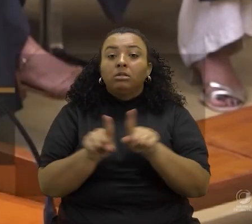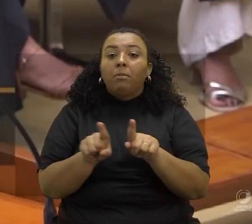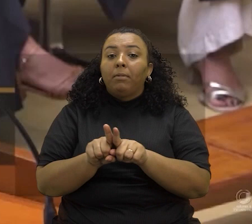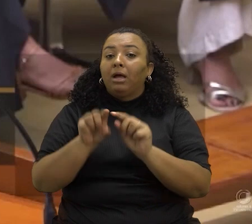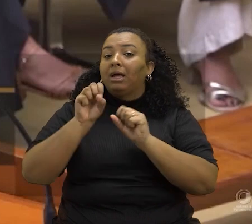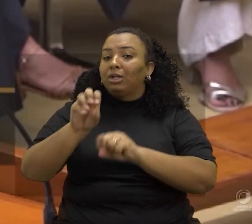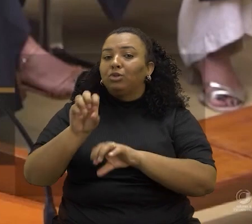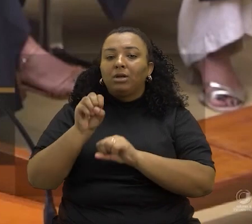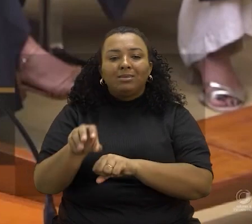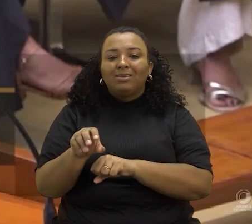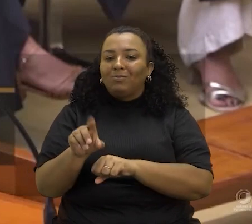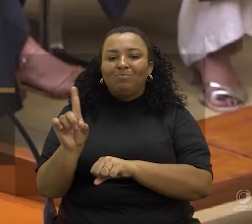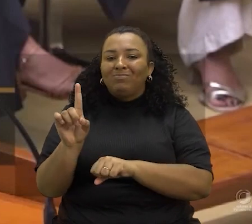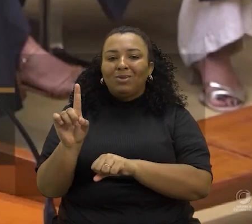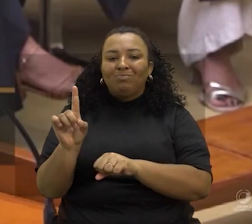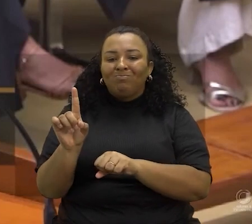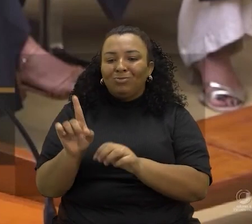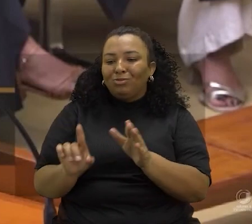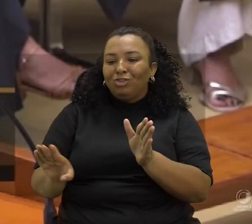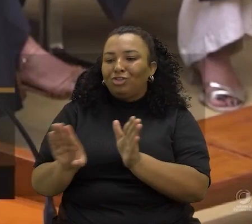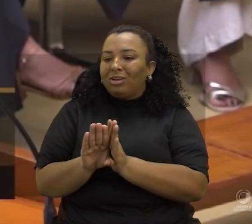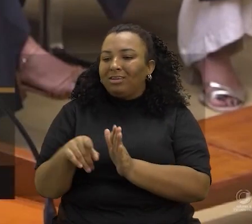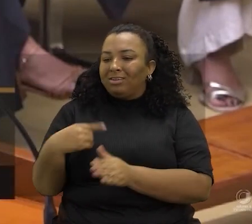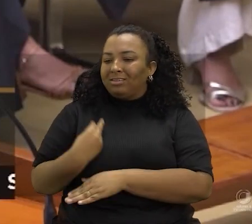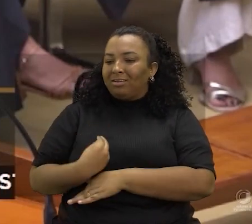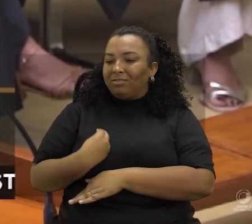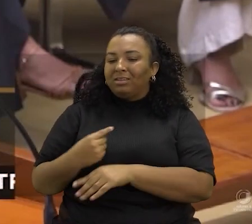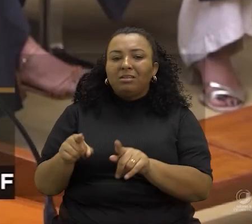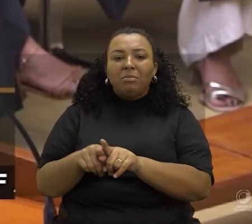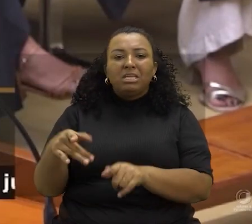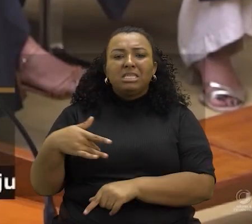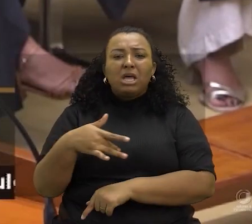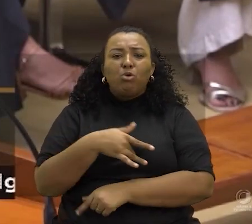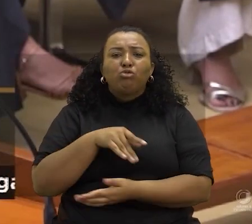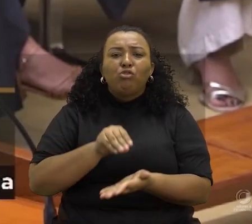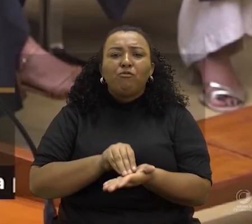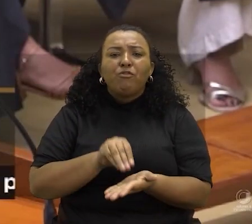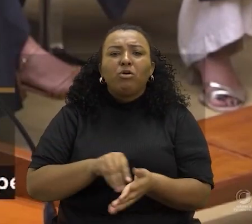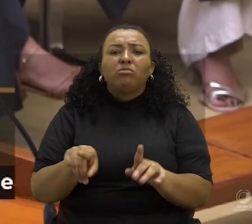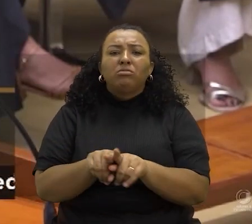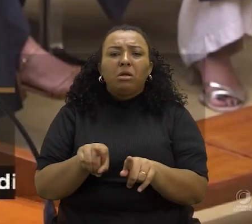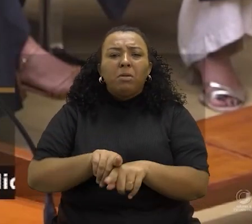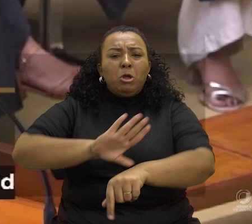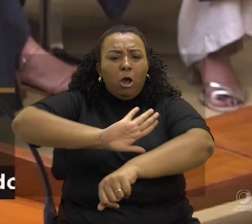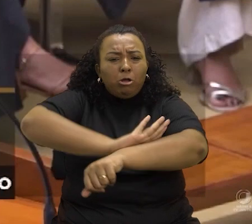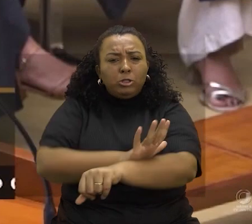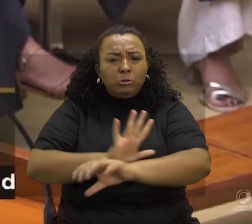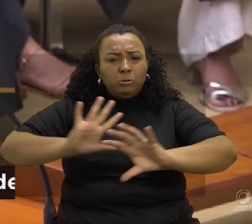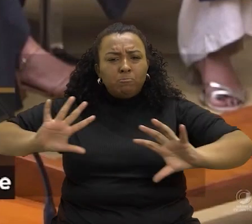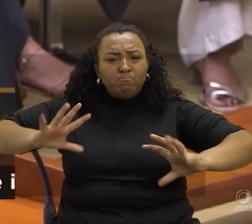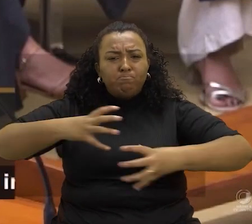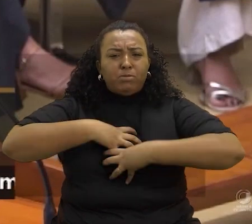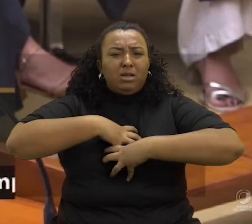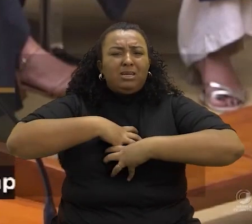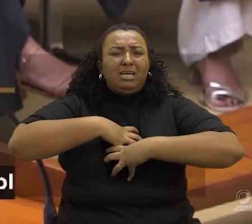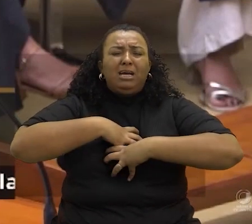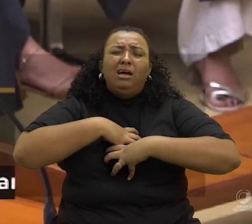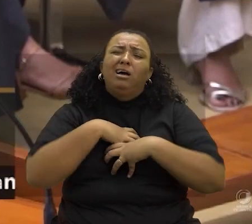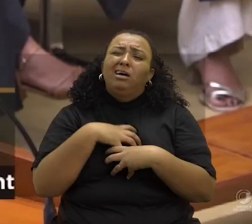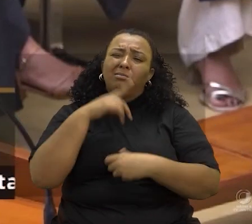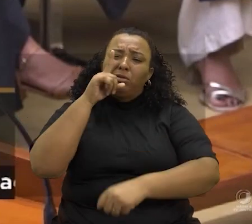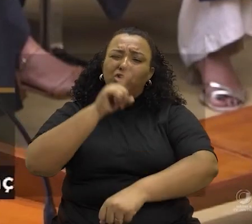sentir a educação que não nos alcança, sentir a saúde que nos falta, sentir o racismo que nos toca